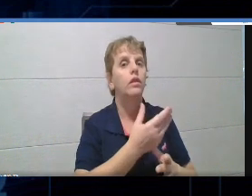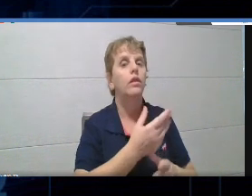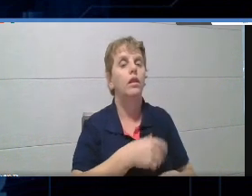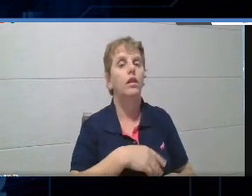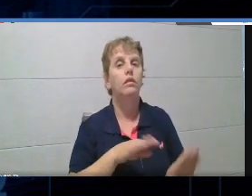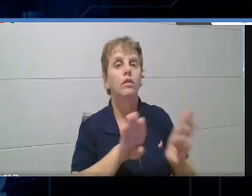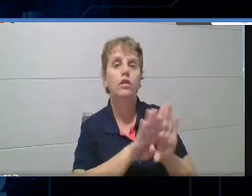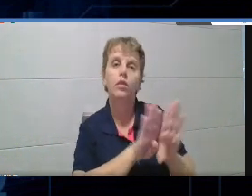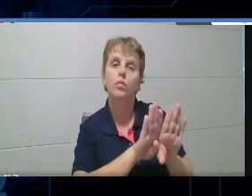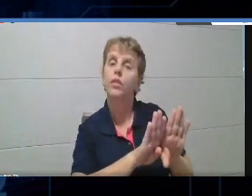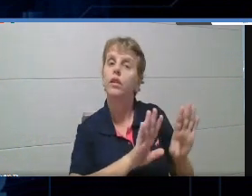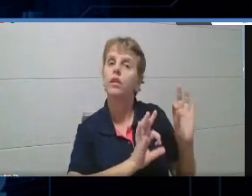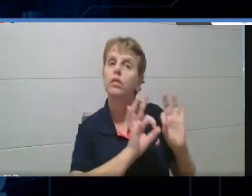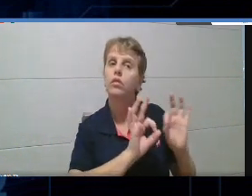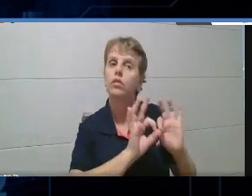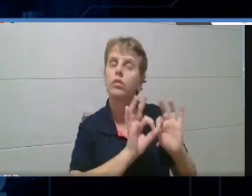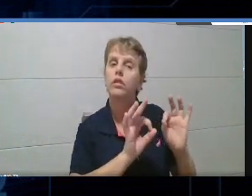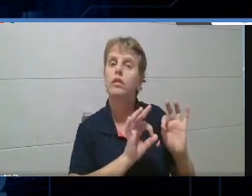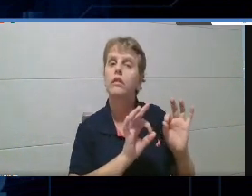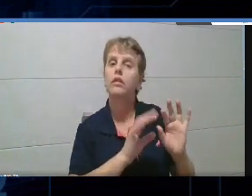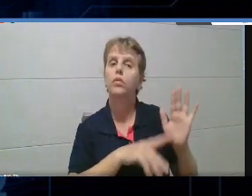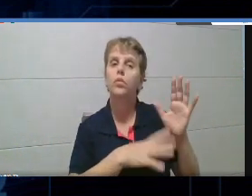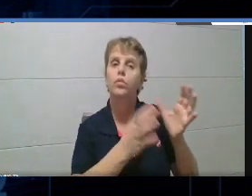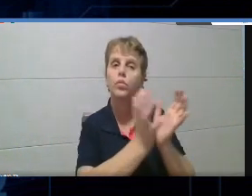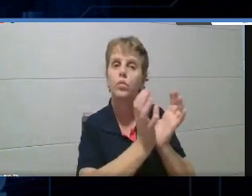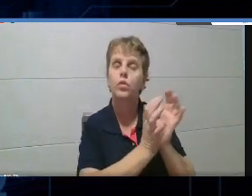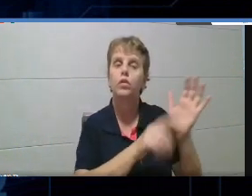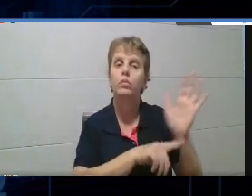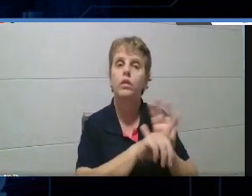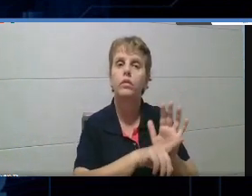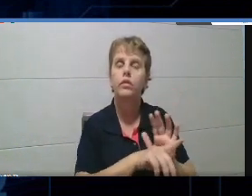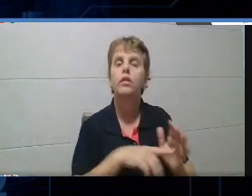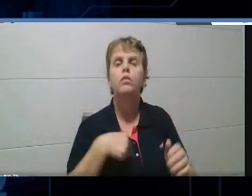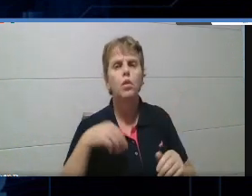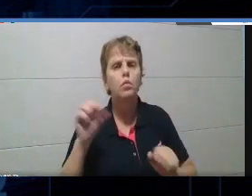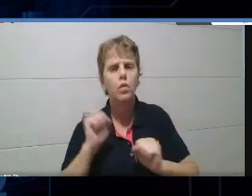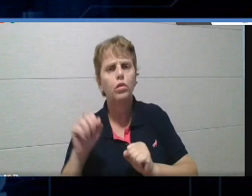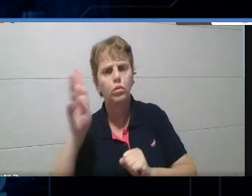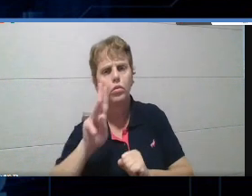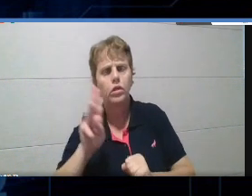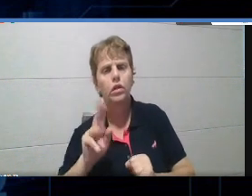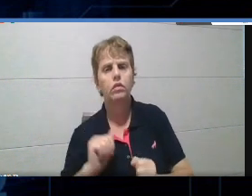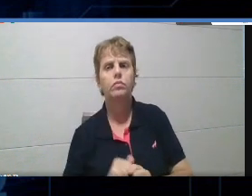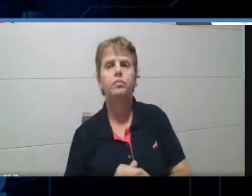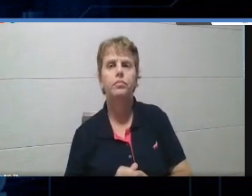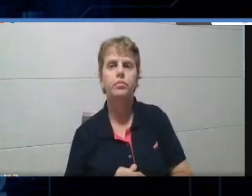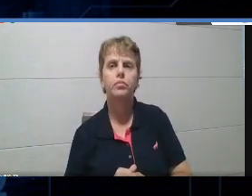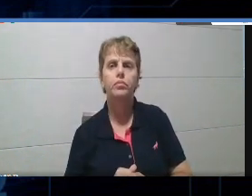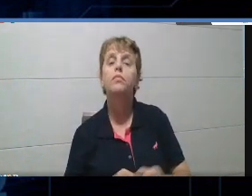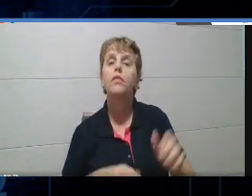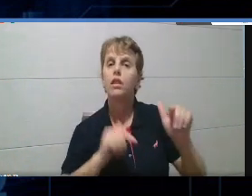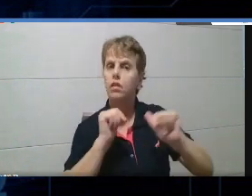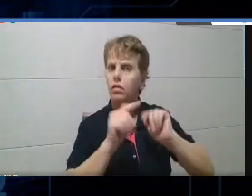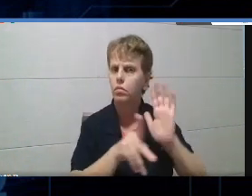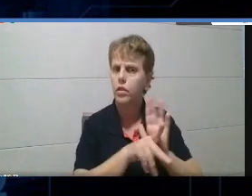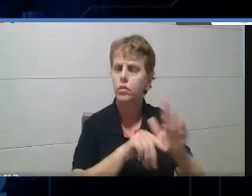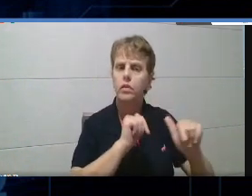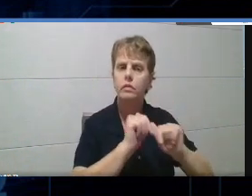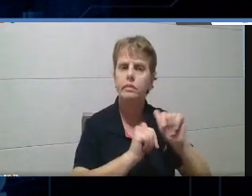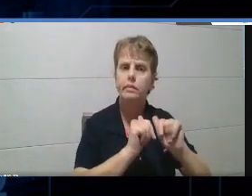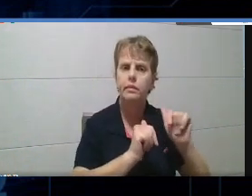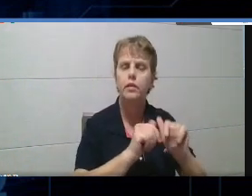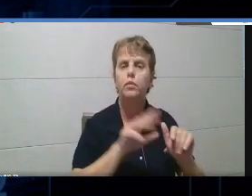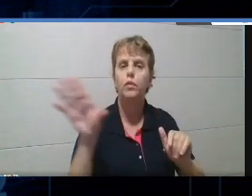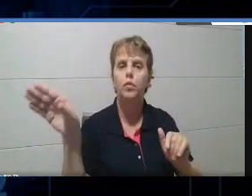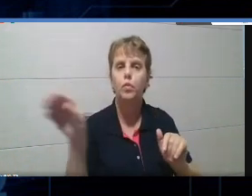E eu também posso estar utilizando para criar esse meu quiz, quizzes prontos, e estar fazendo aí um trabalho de curadoria, né? Estar